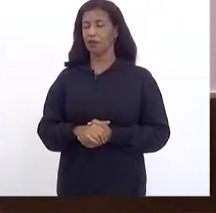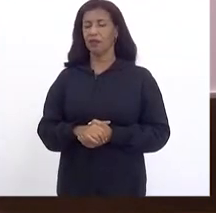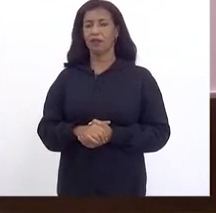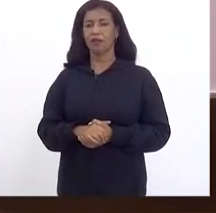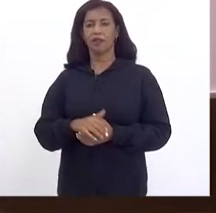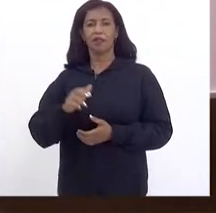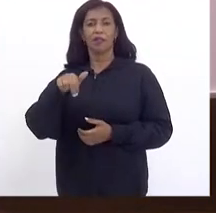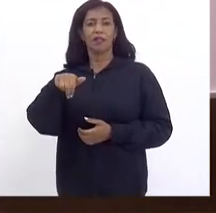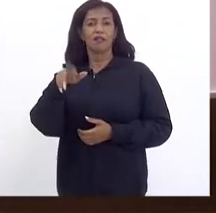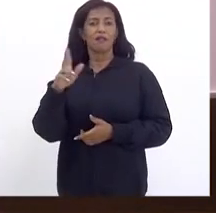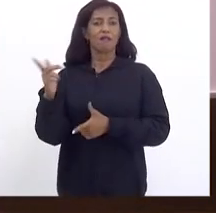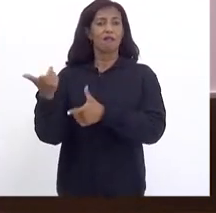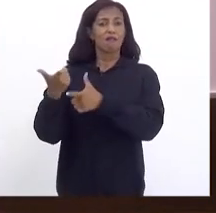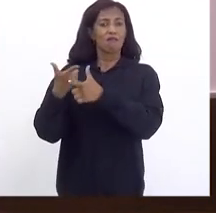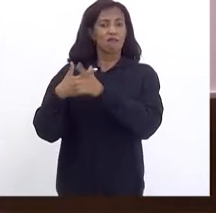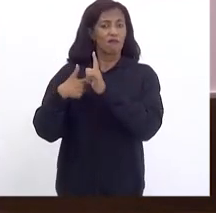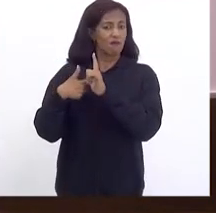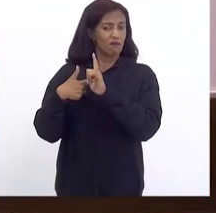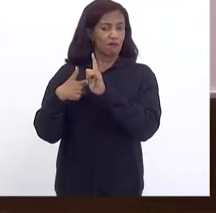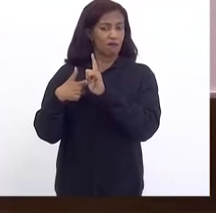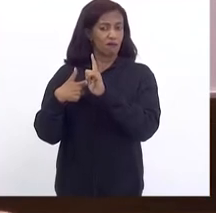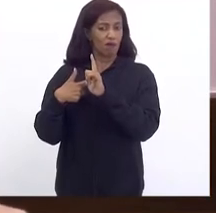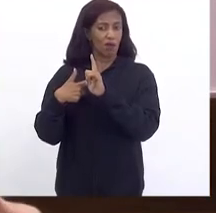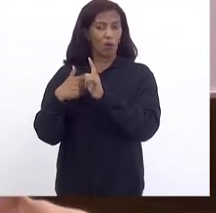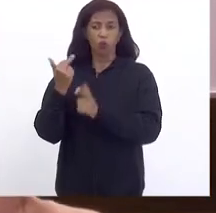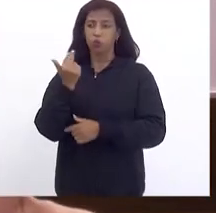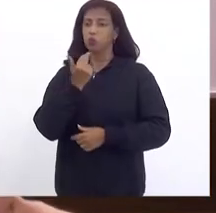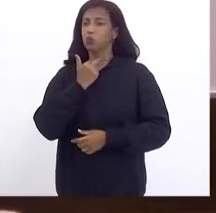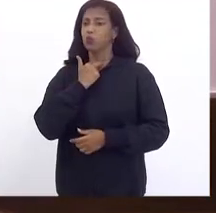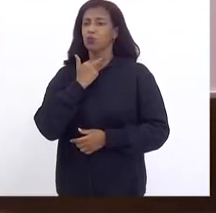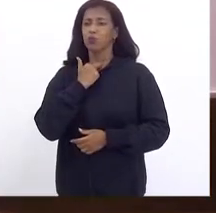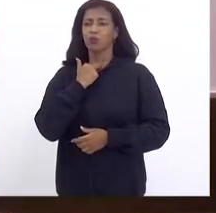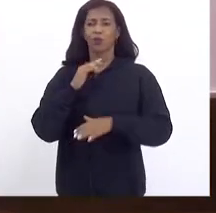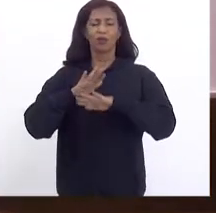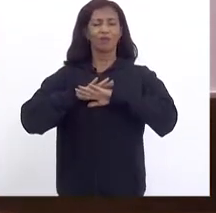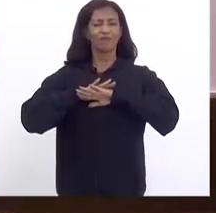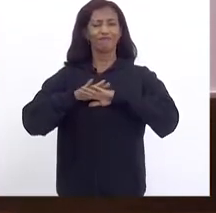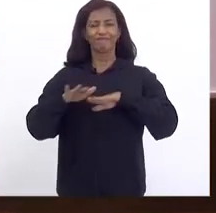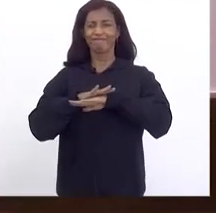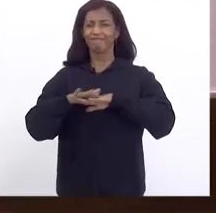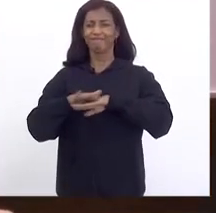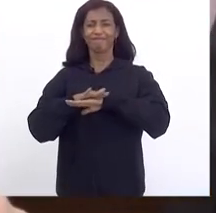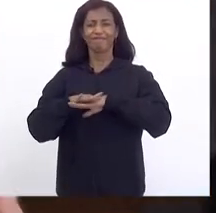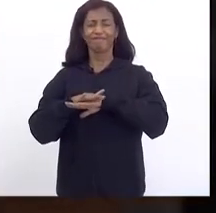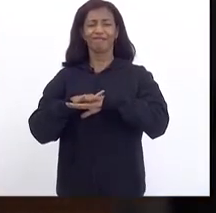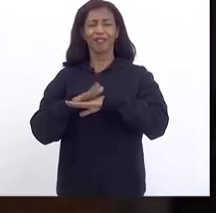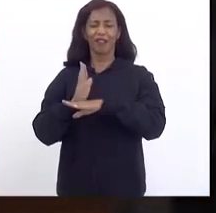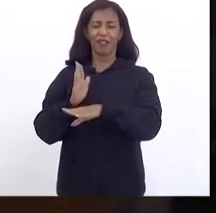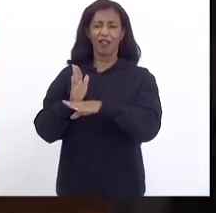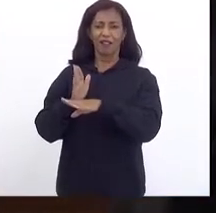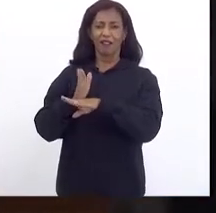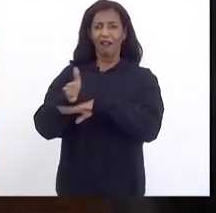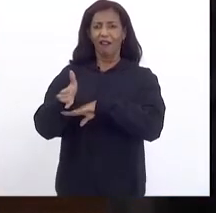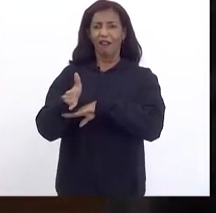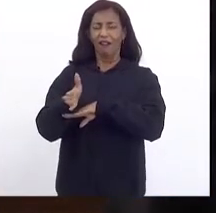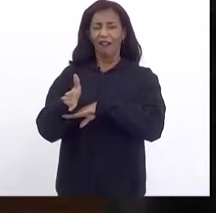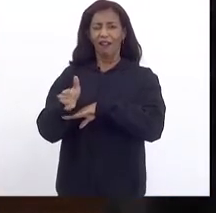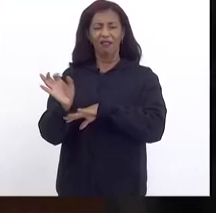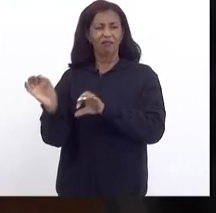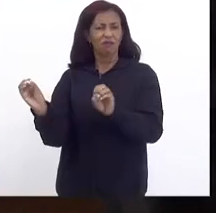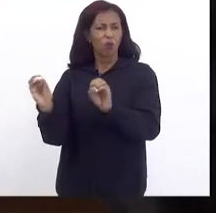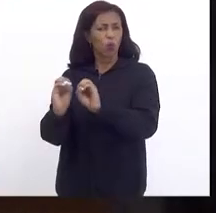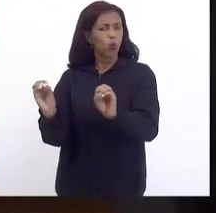Seja devedor Quanto mais Não pode Evidentemente Acessar Nenhum